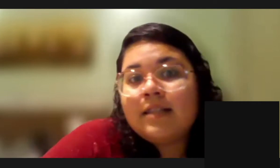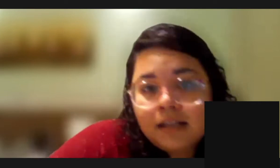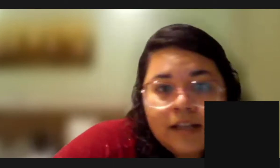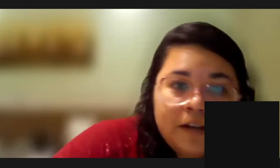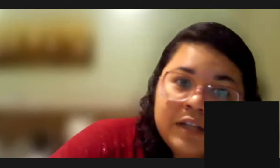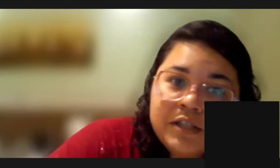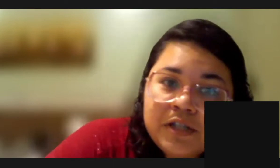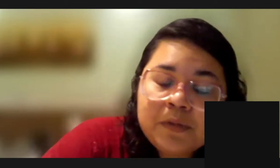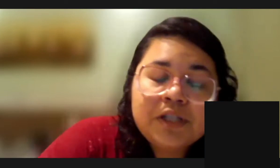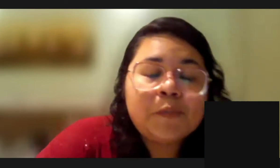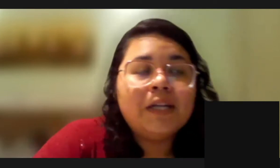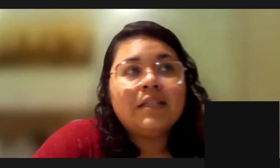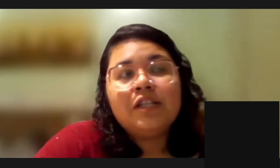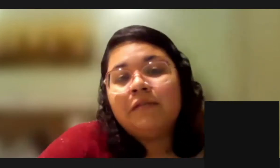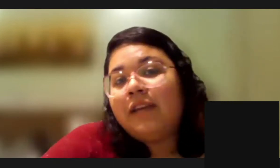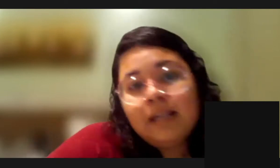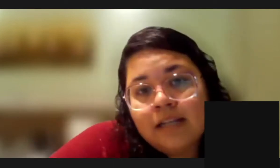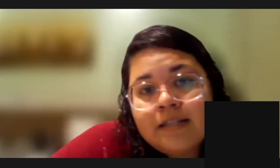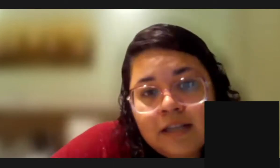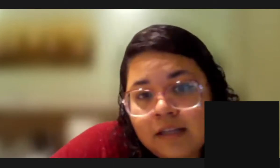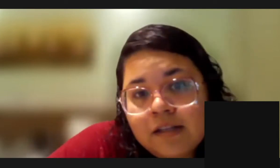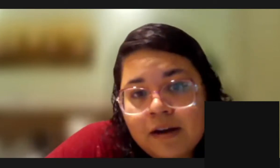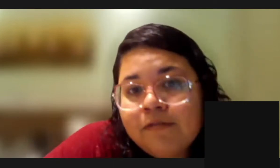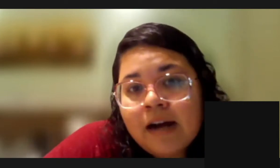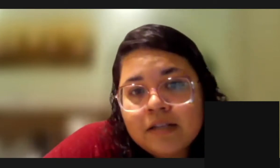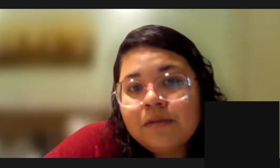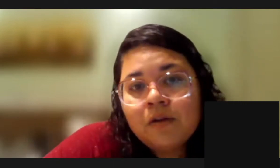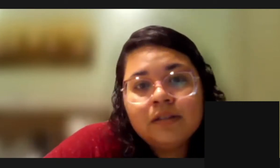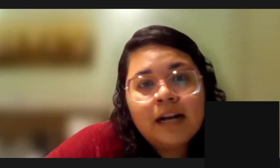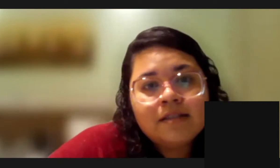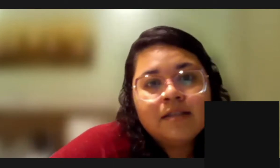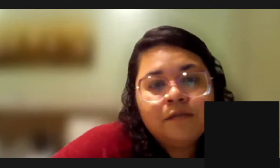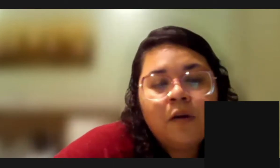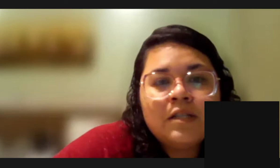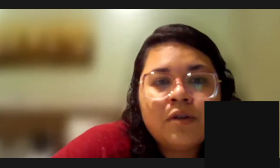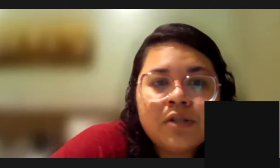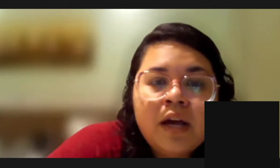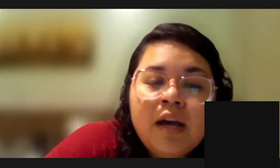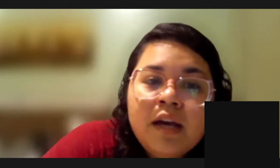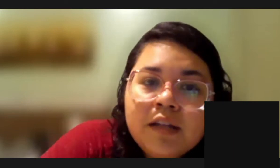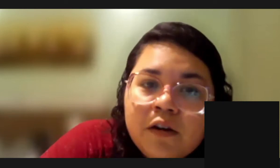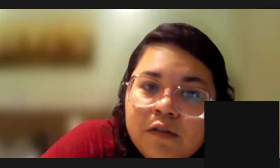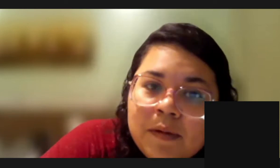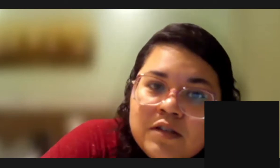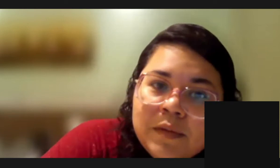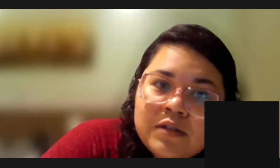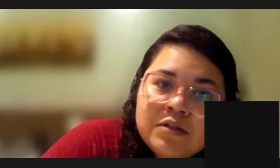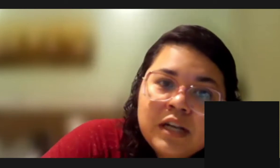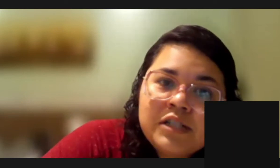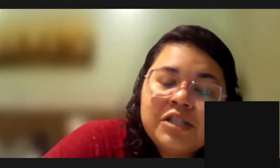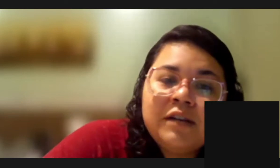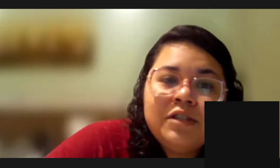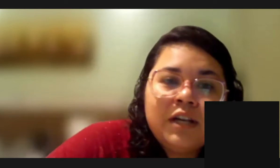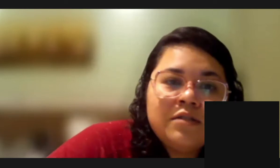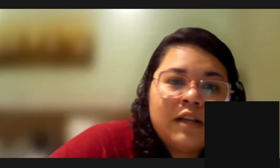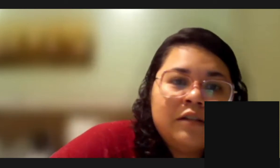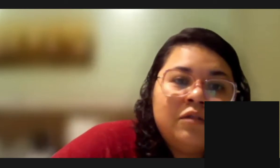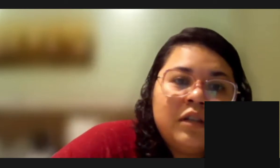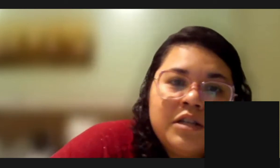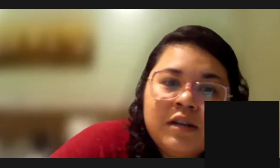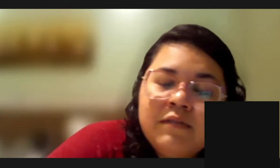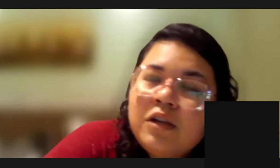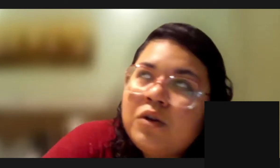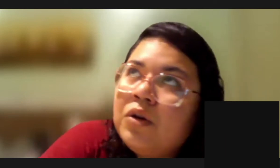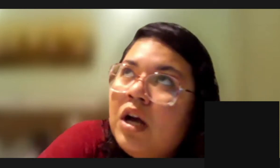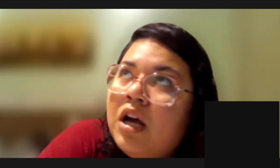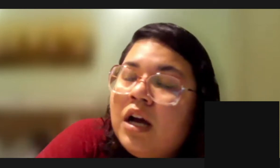ainda assim, né, que a gente chama de transparência ativa, e ainda assim não é fácil encontrar essas informações. Então, foi mais ou menos o que a gente teve de resultado